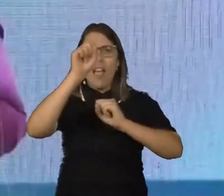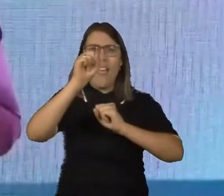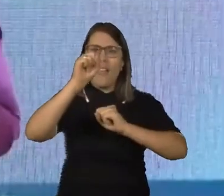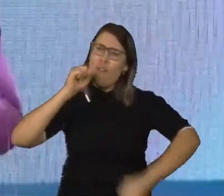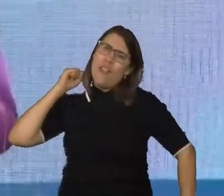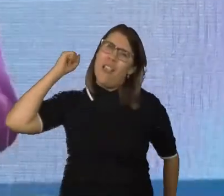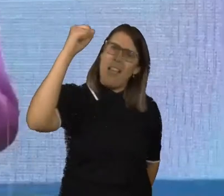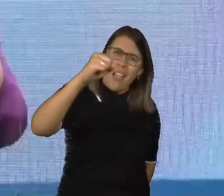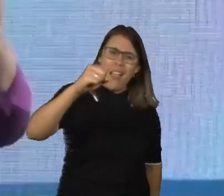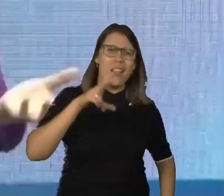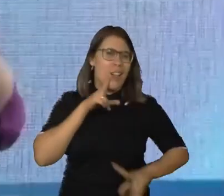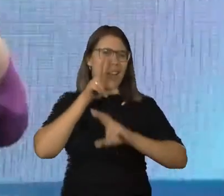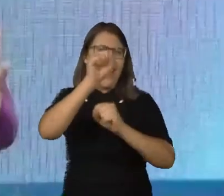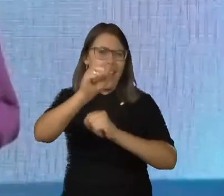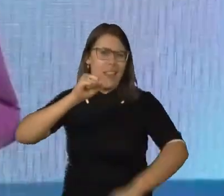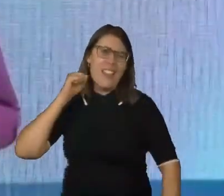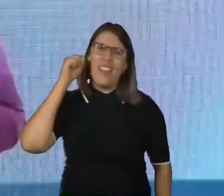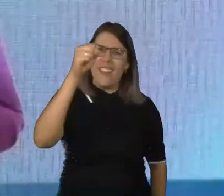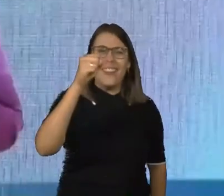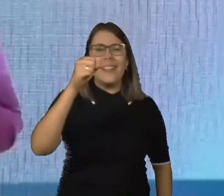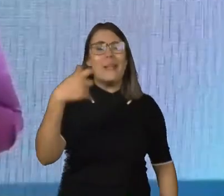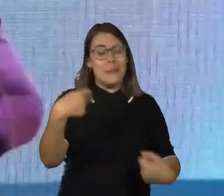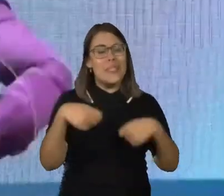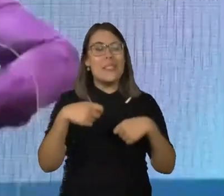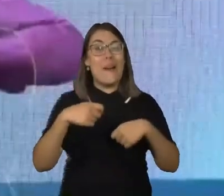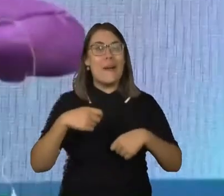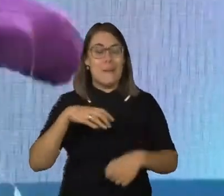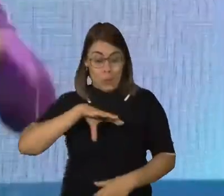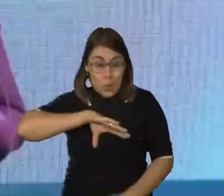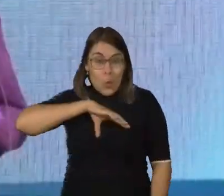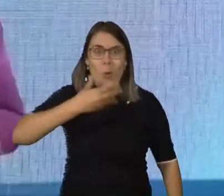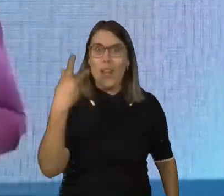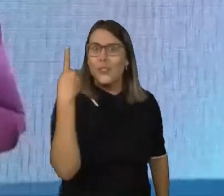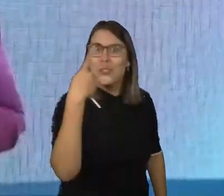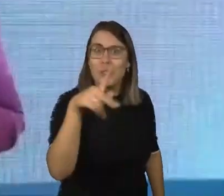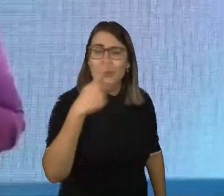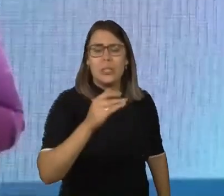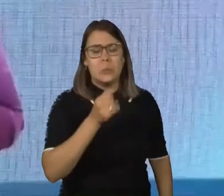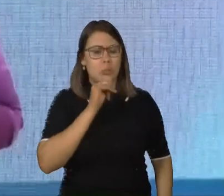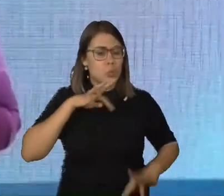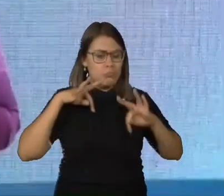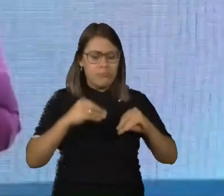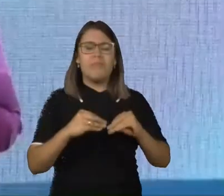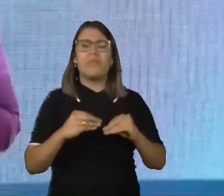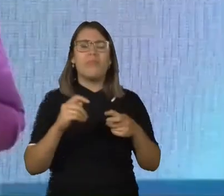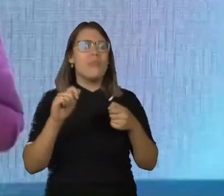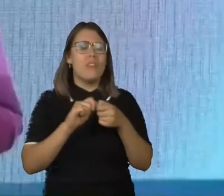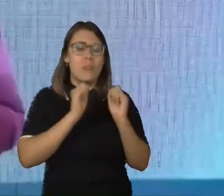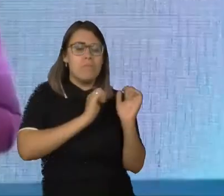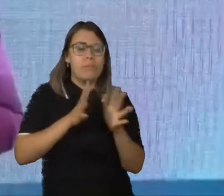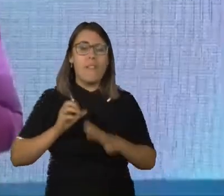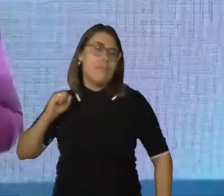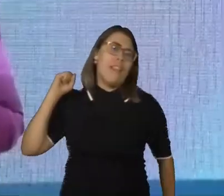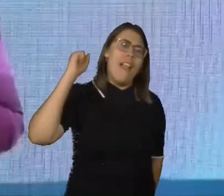Não tem nada que seja tão difícil ou diferente disso. O rei é o teu empoderamento interno. Certa vez eu peguei um paciente com